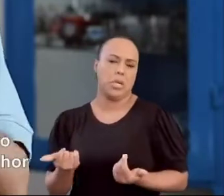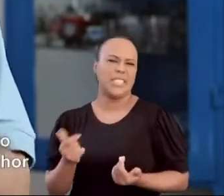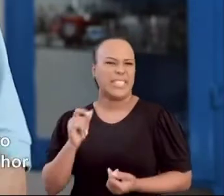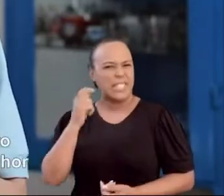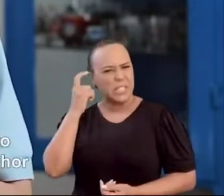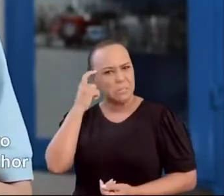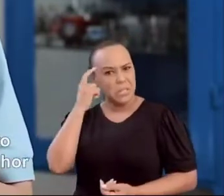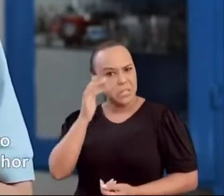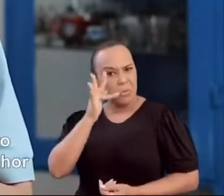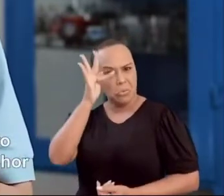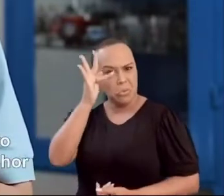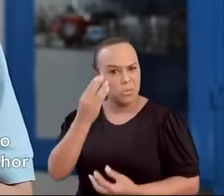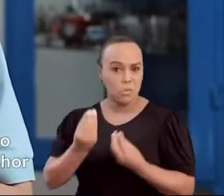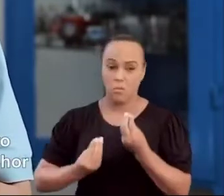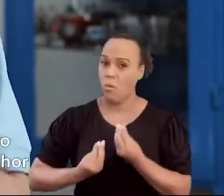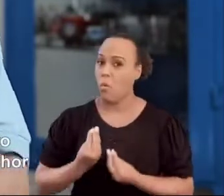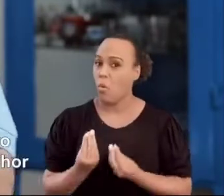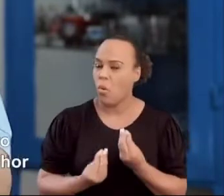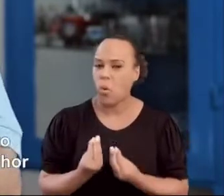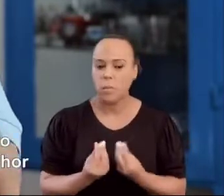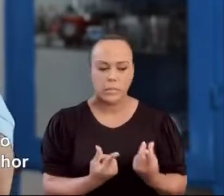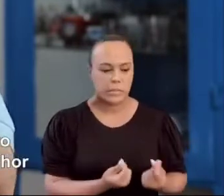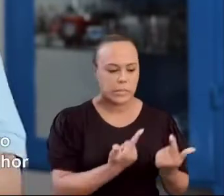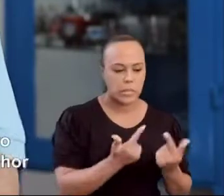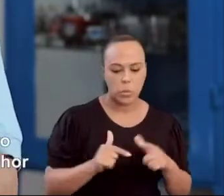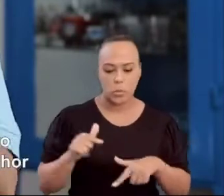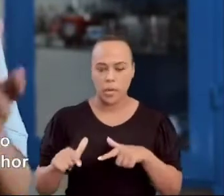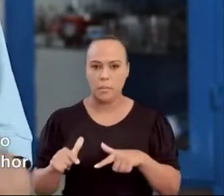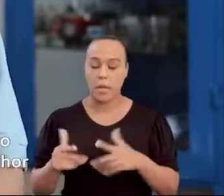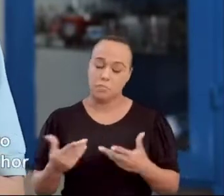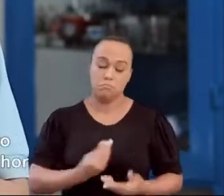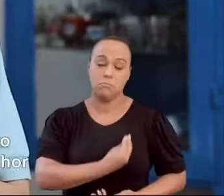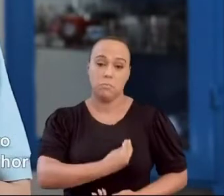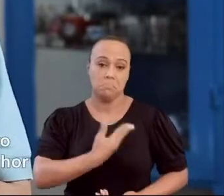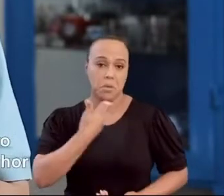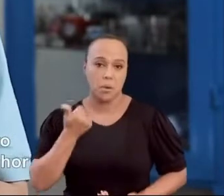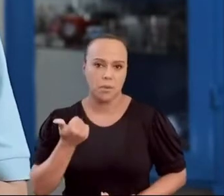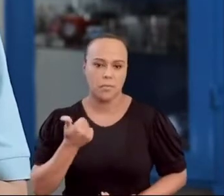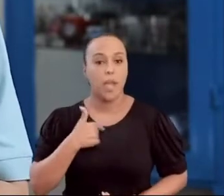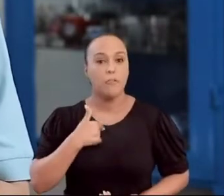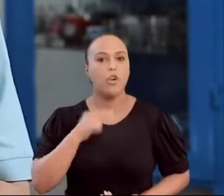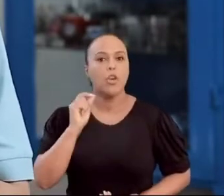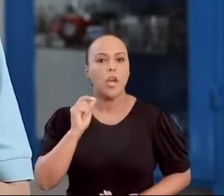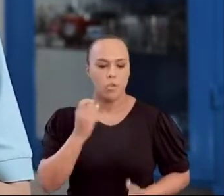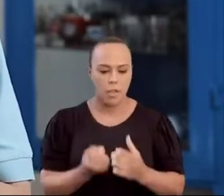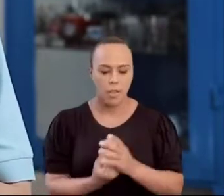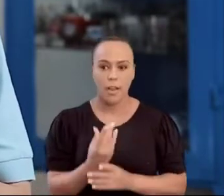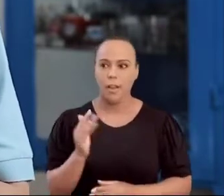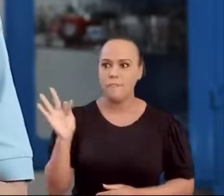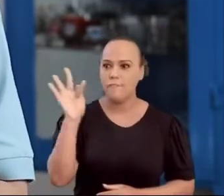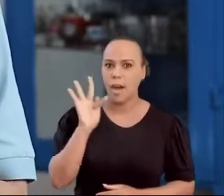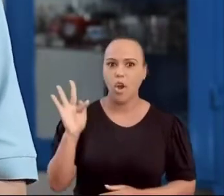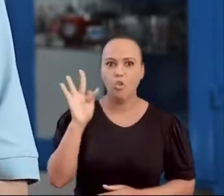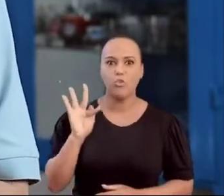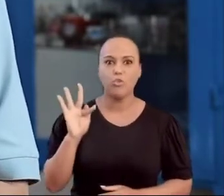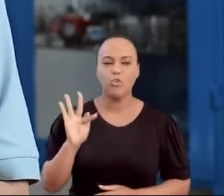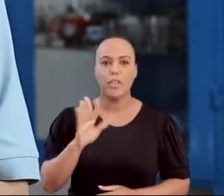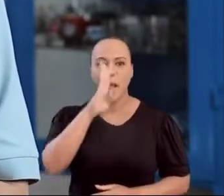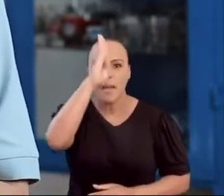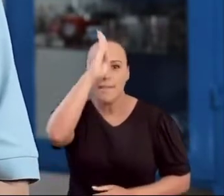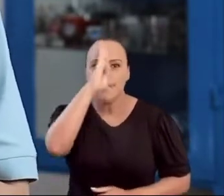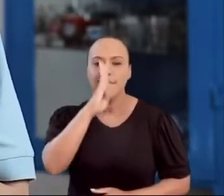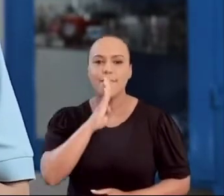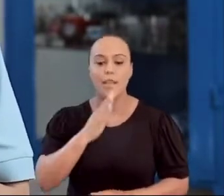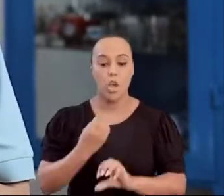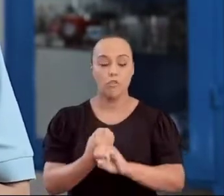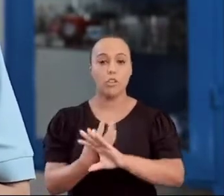casa, naturalmente estão preocupados com o seu futuro, obter renda, emprego, enfim, tem uma vida melhor. Eu vou criar a Univers Santos, a Universidade